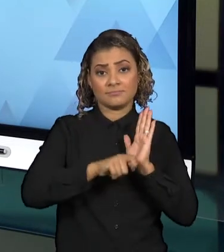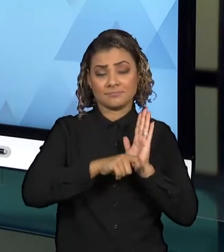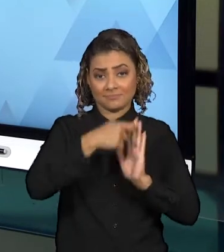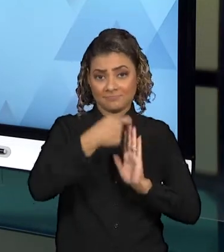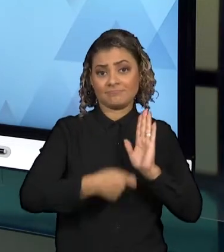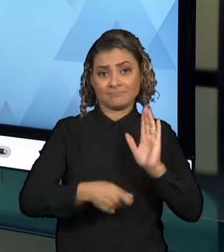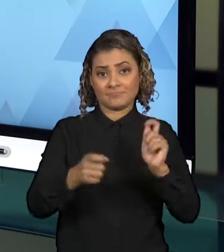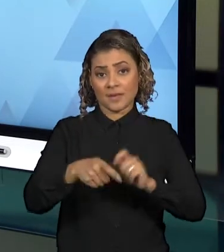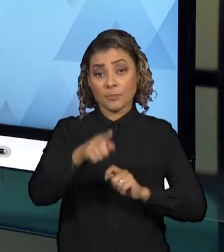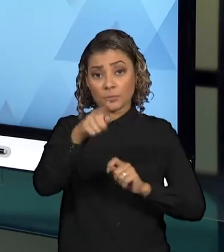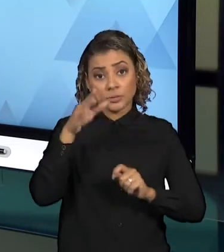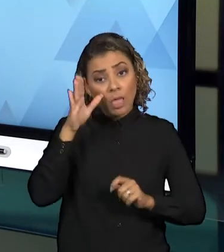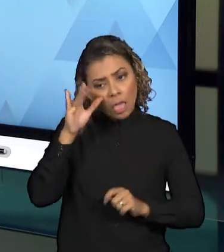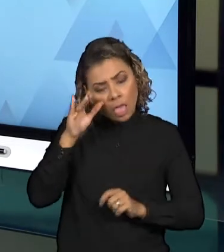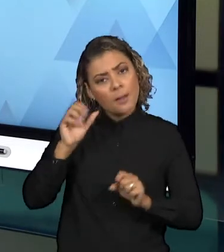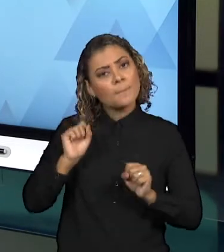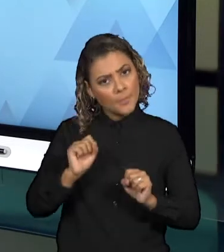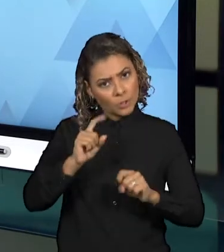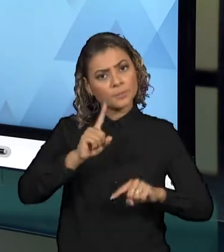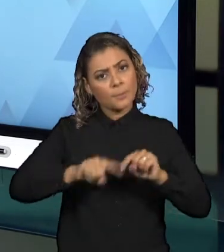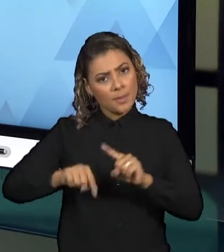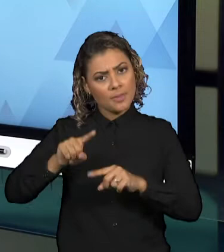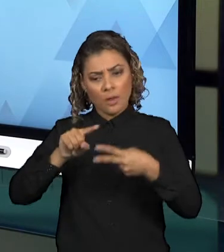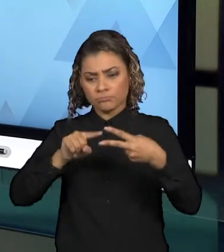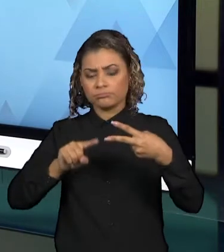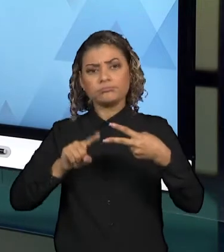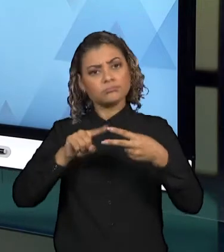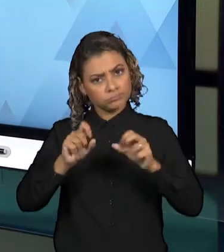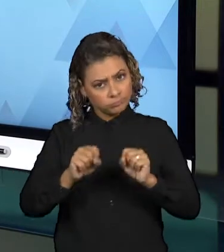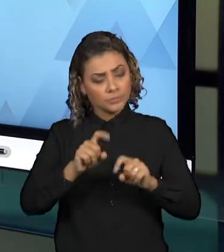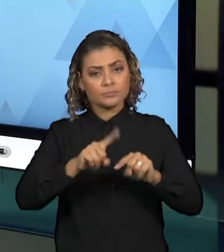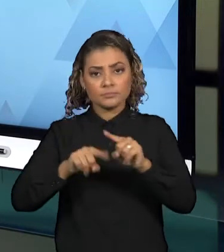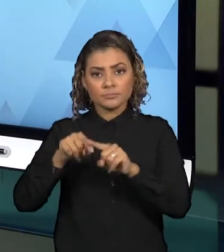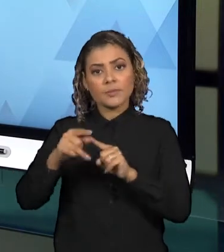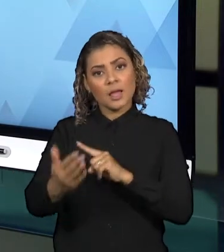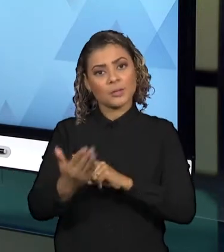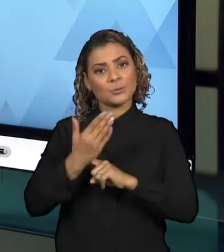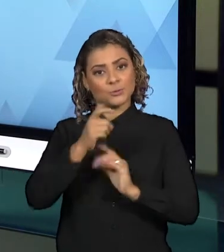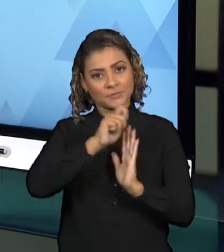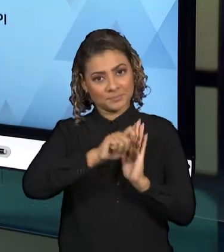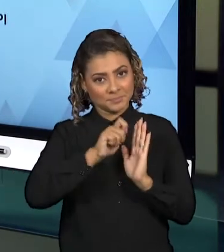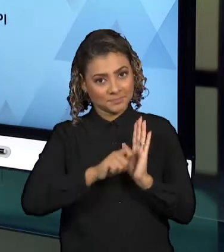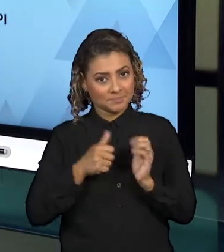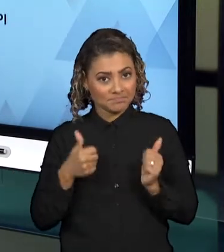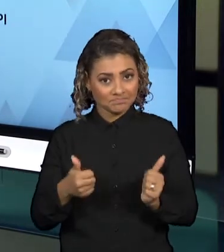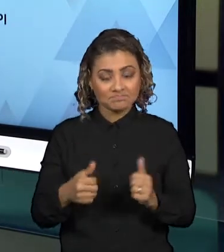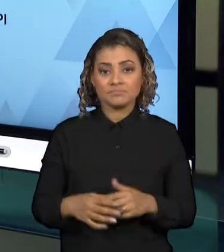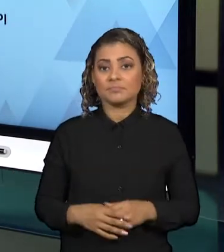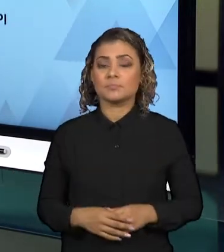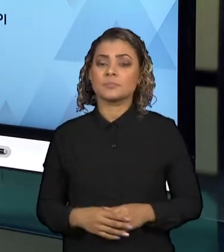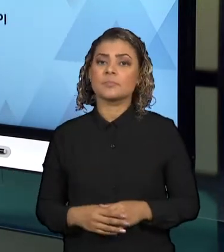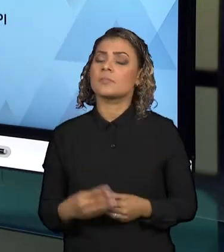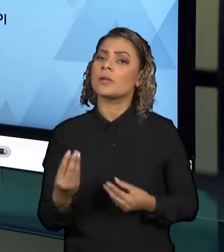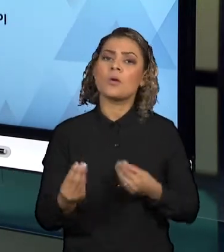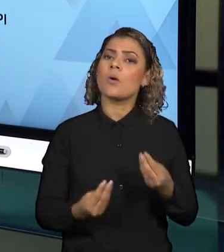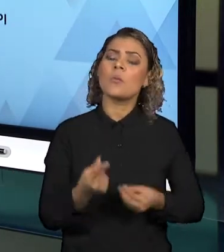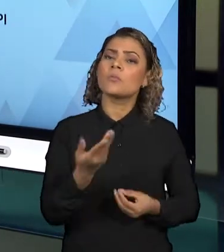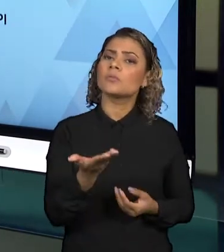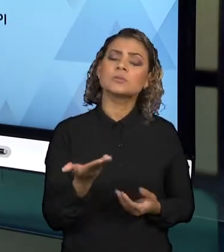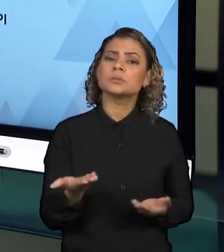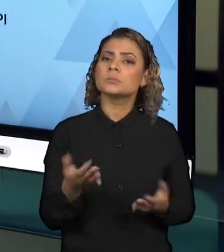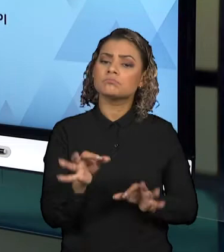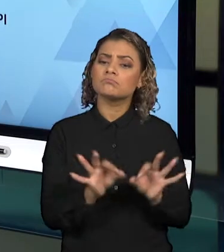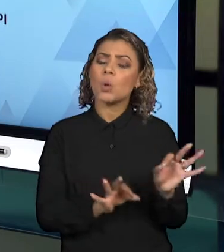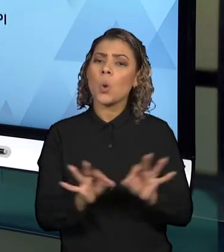Então, consulta esse material, que esse material pode ser útil para a escrita do relatório. Como que vocês podem